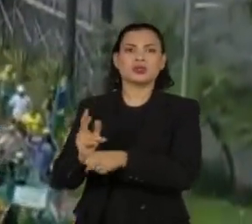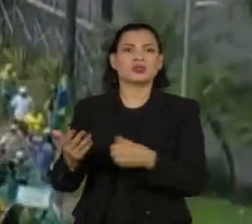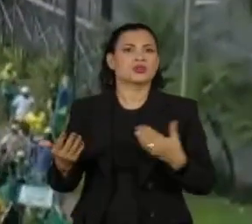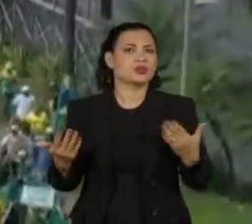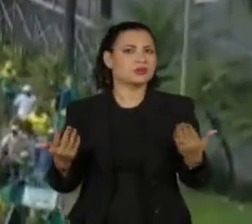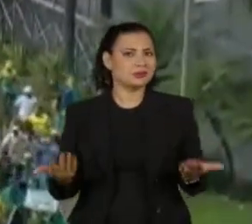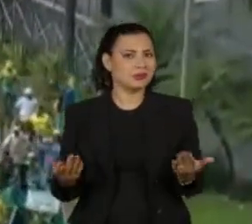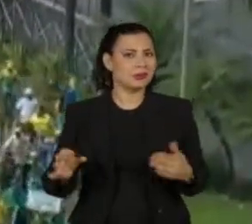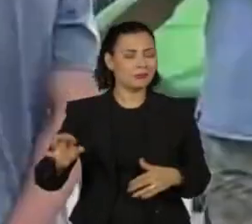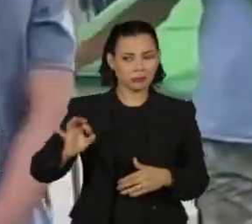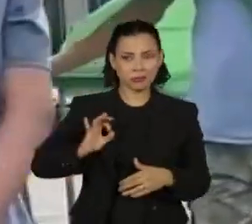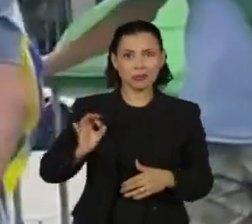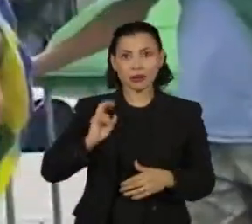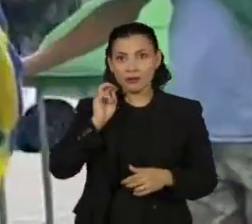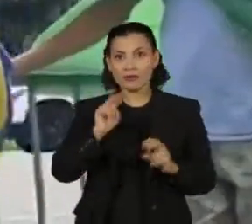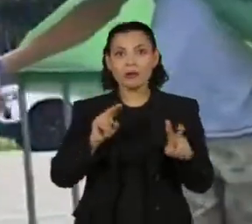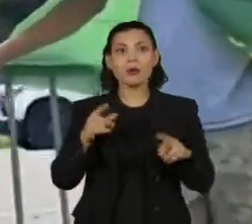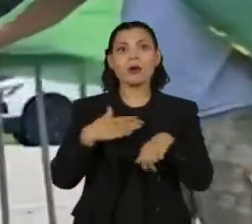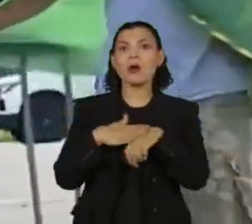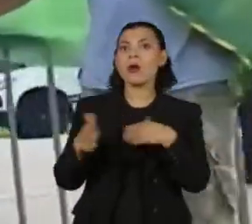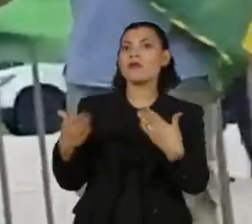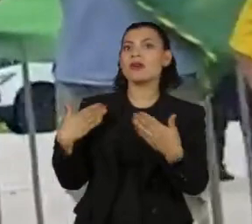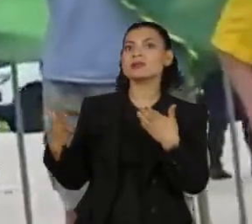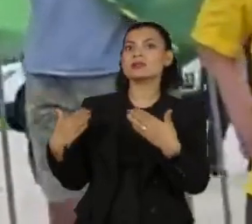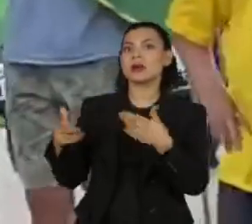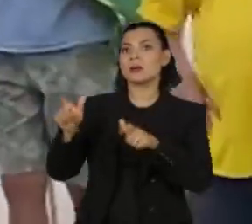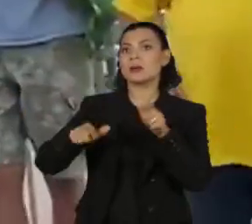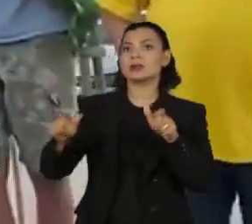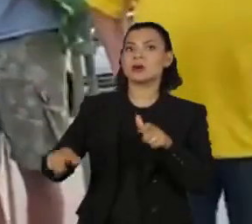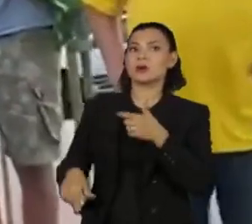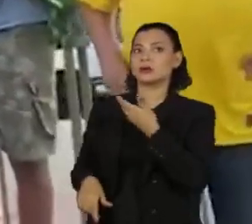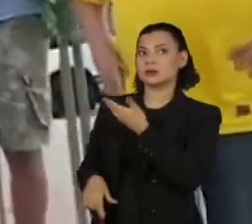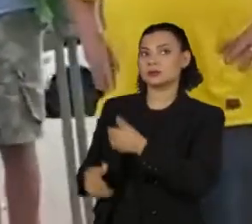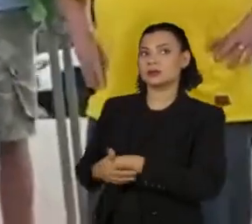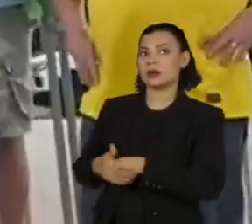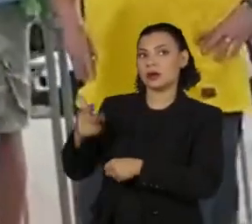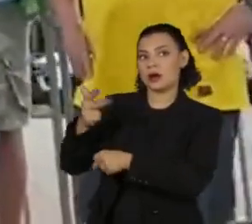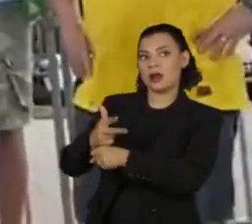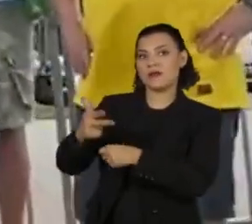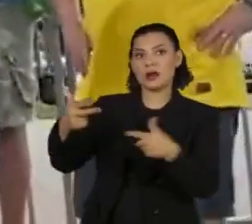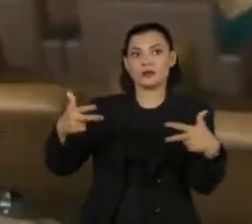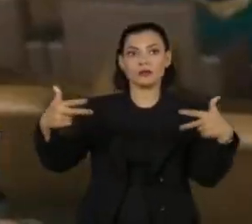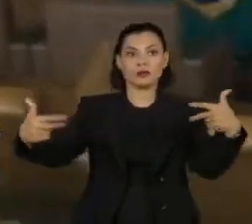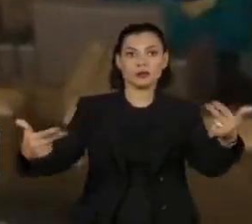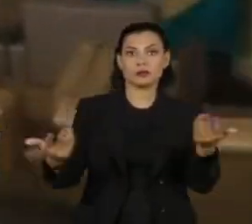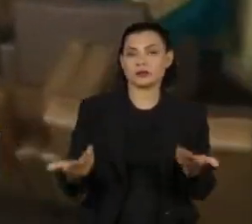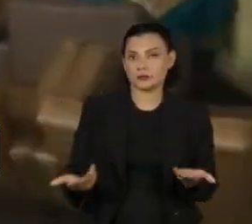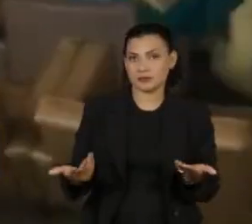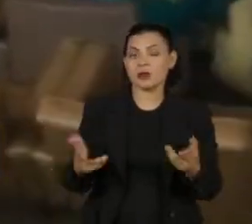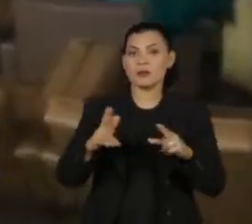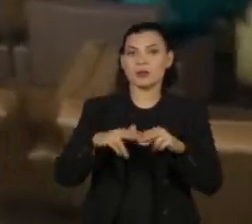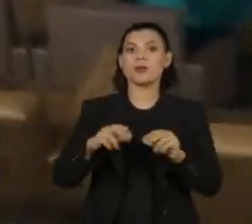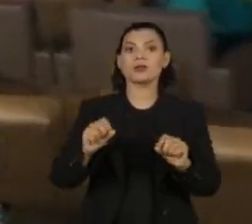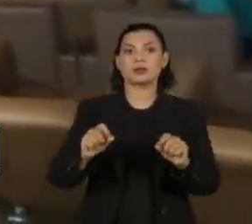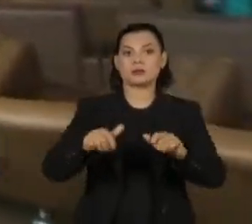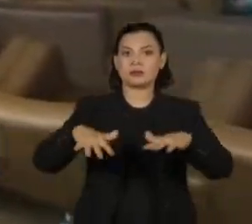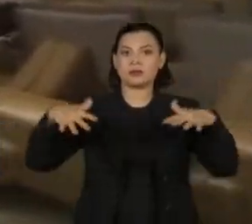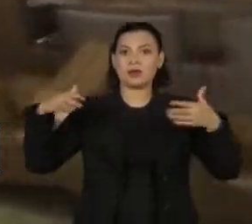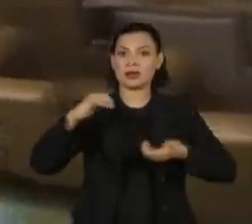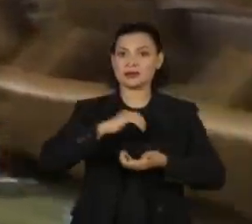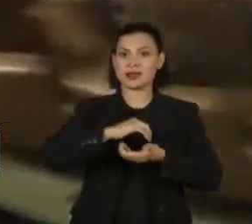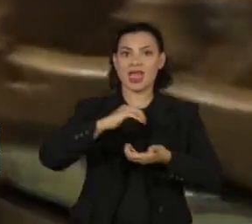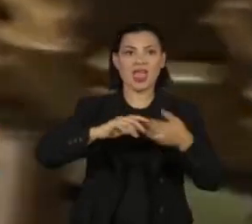Muitos PMs foram vistos conversando com os golpistas e gravando as invasões. O plenário do STF foi